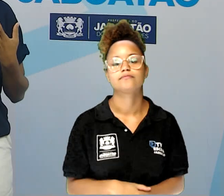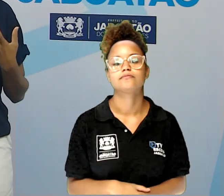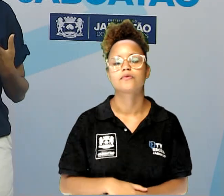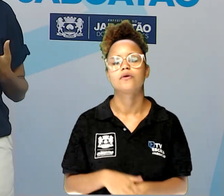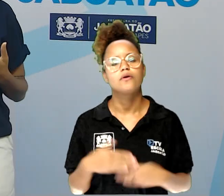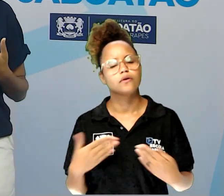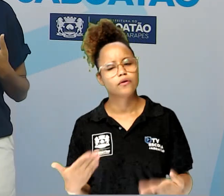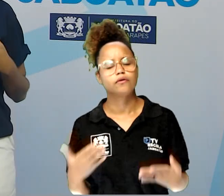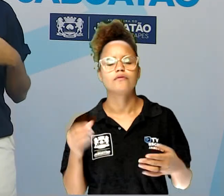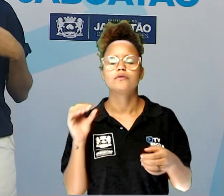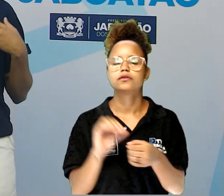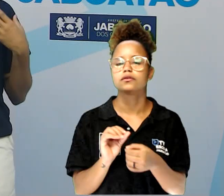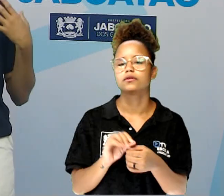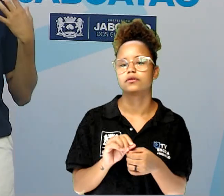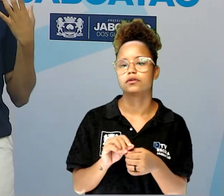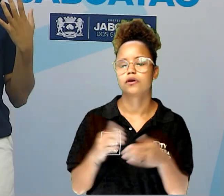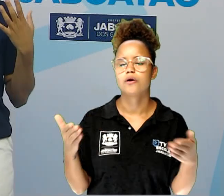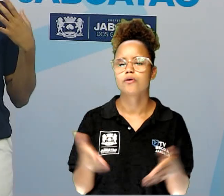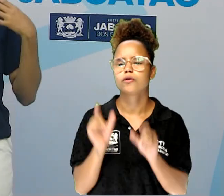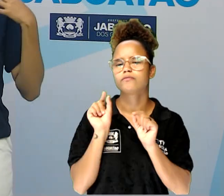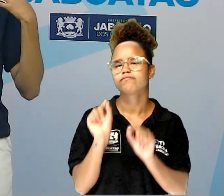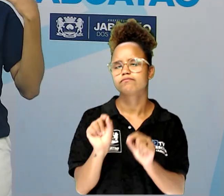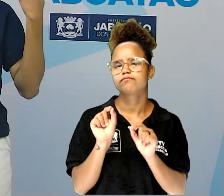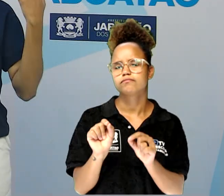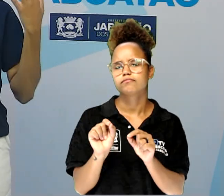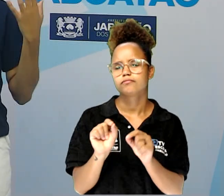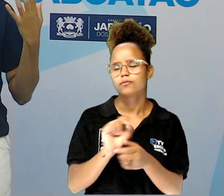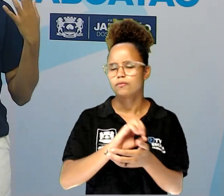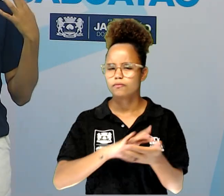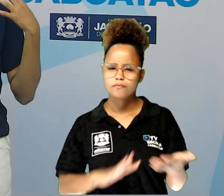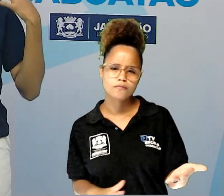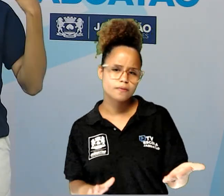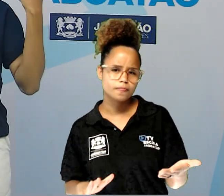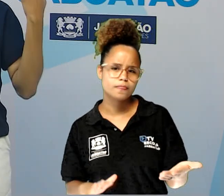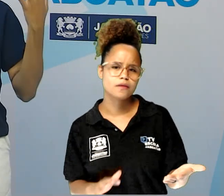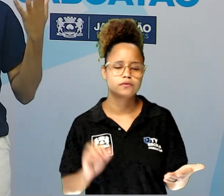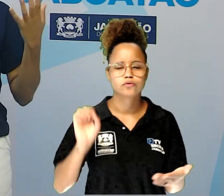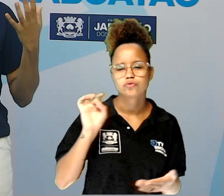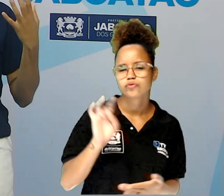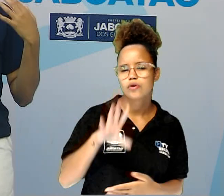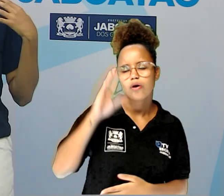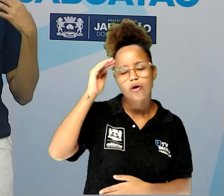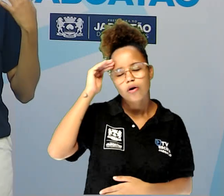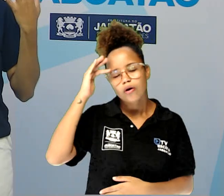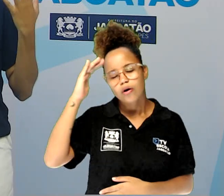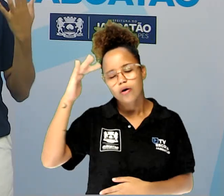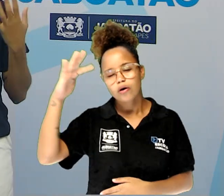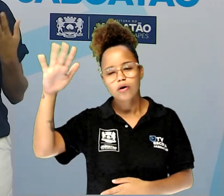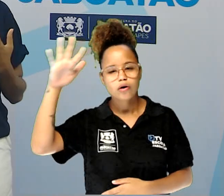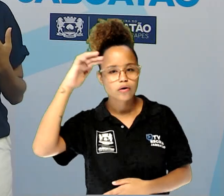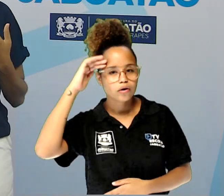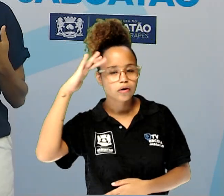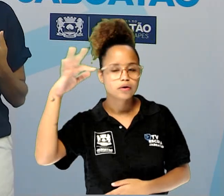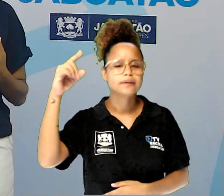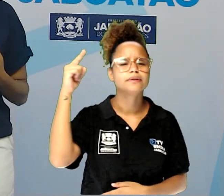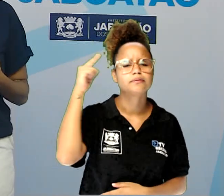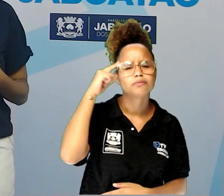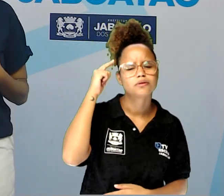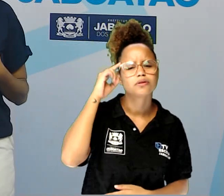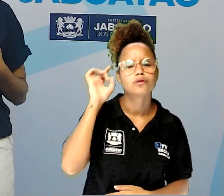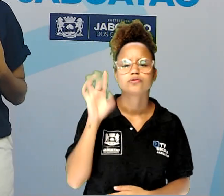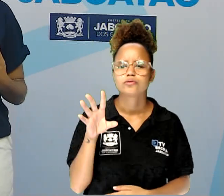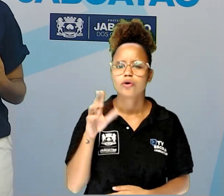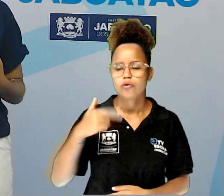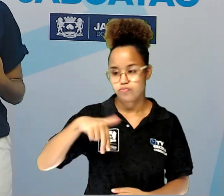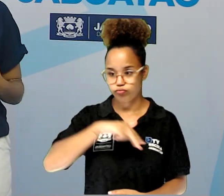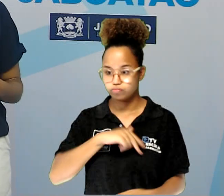gente vai fazer agora um exercício bem imaginativo aqui e pensar só com